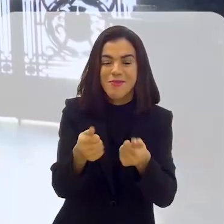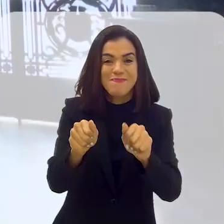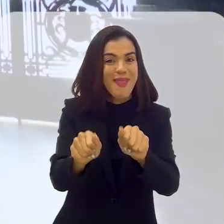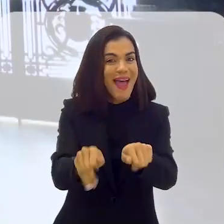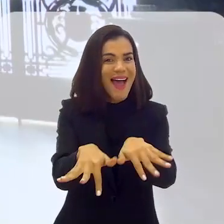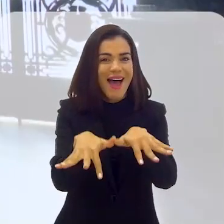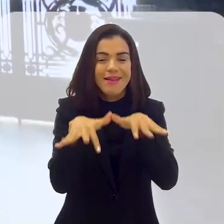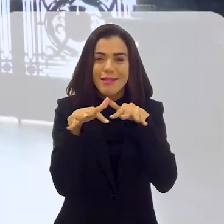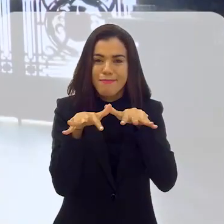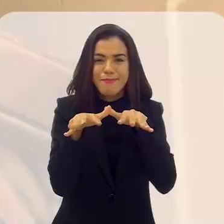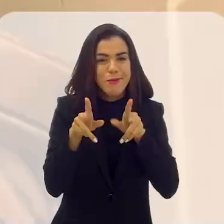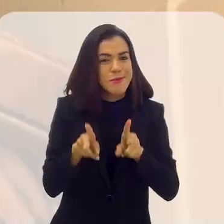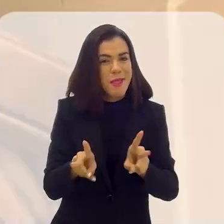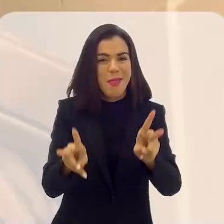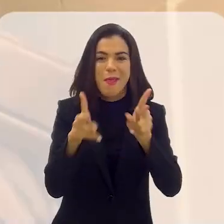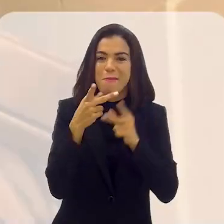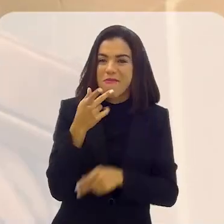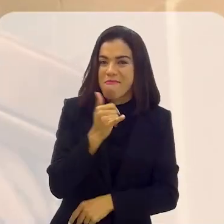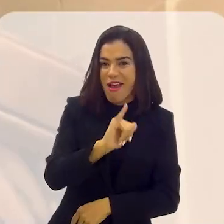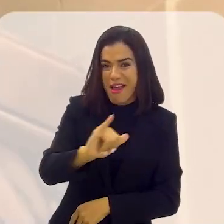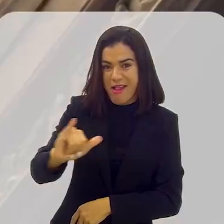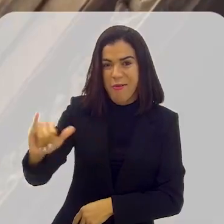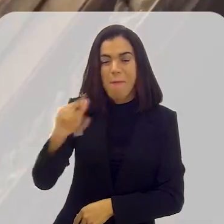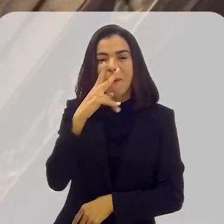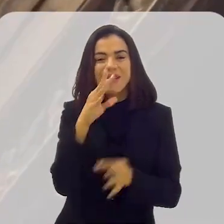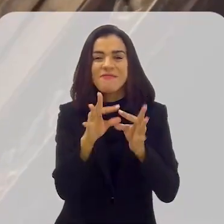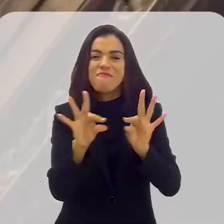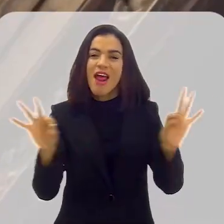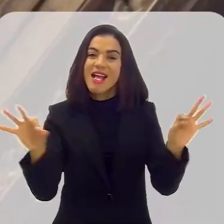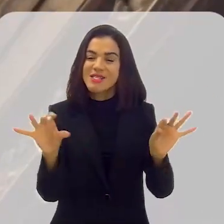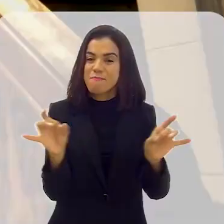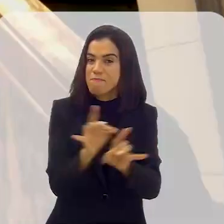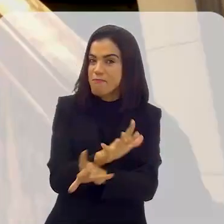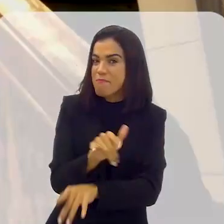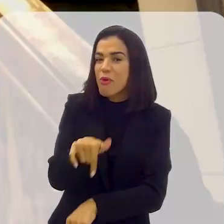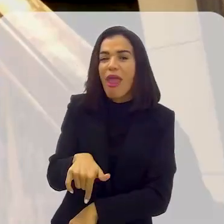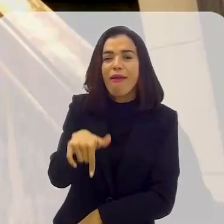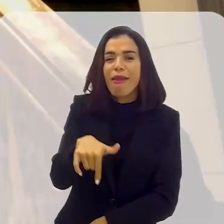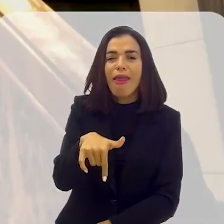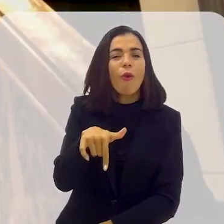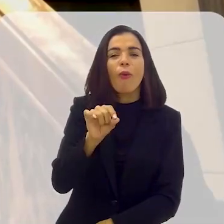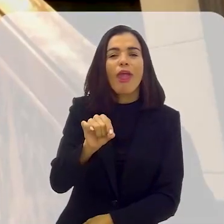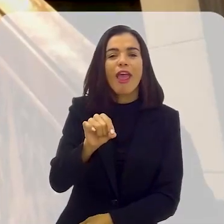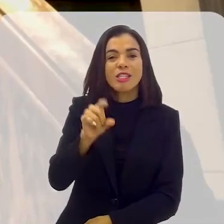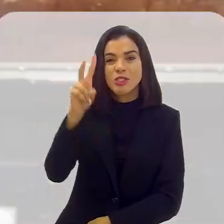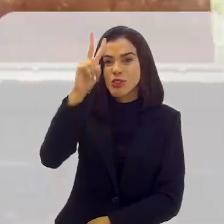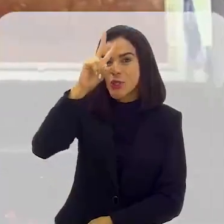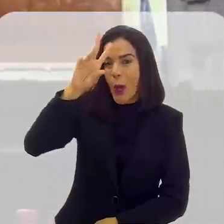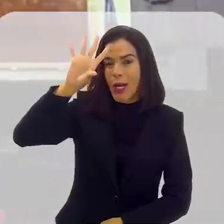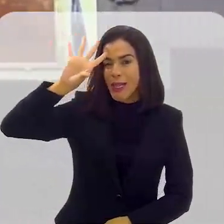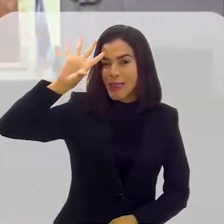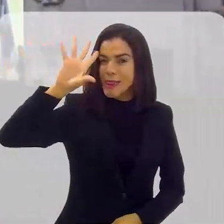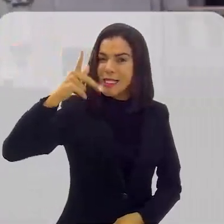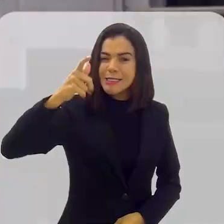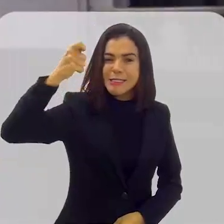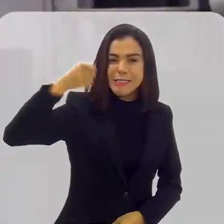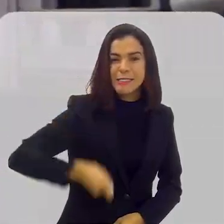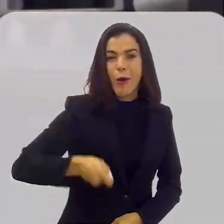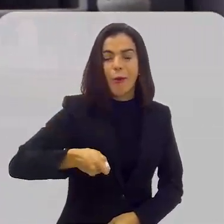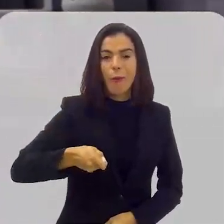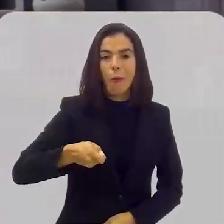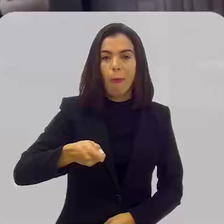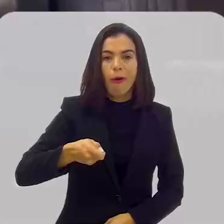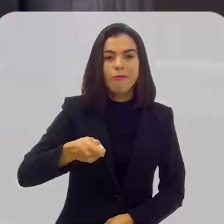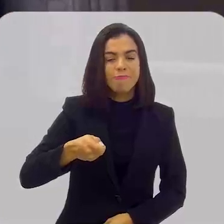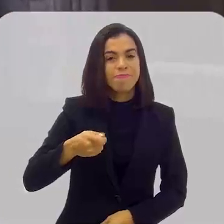Assembleia, aqui, eu sempre falo isso, parece meio frase feita, mas aqui acontece a história. Aqui as decisões importantes são